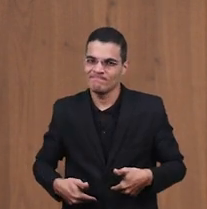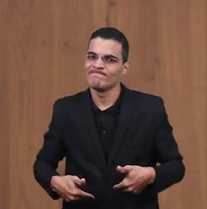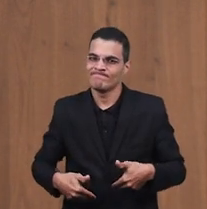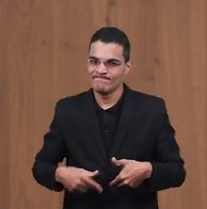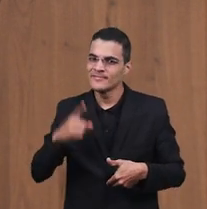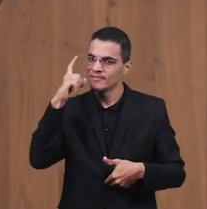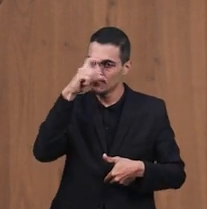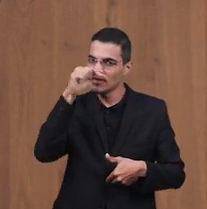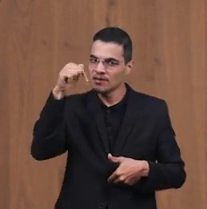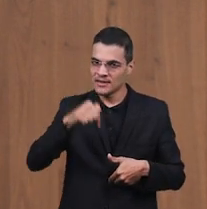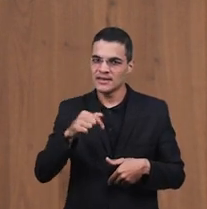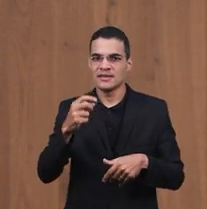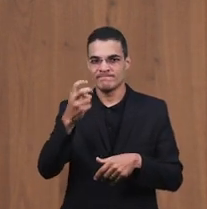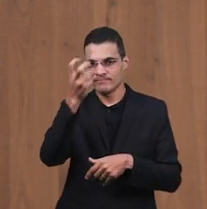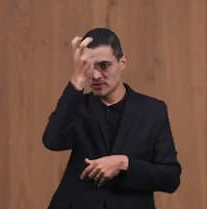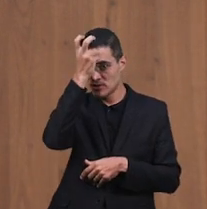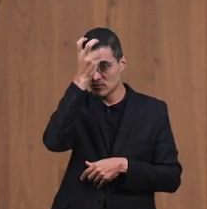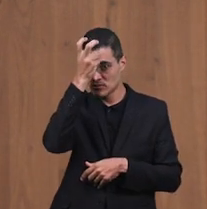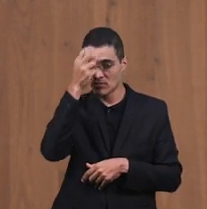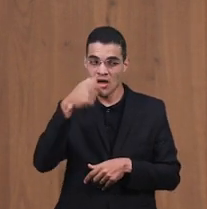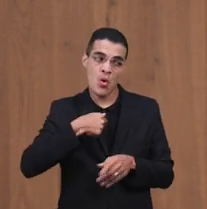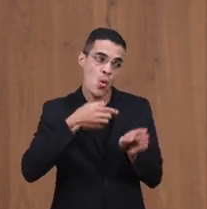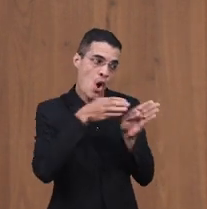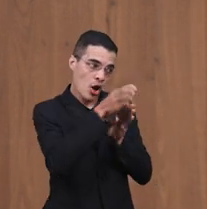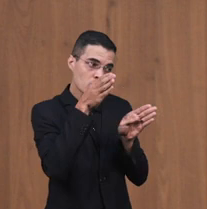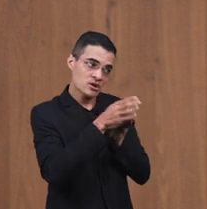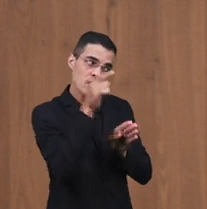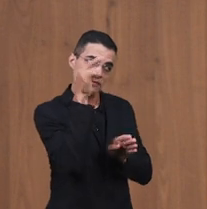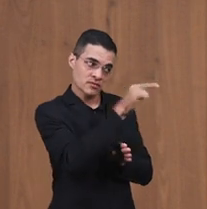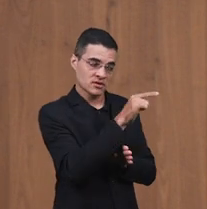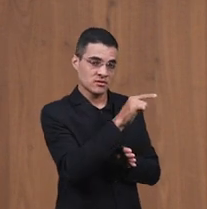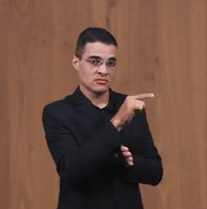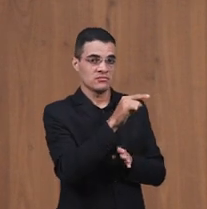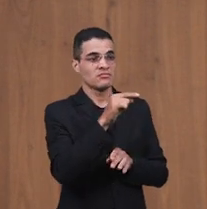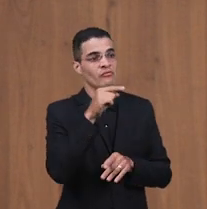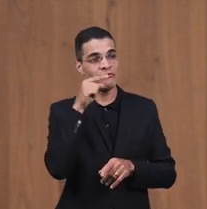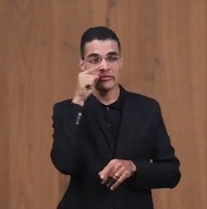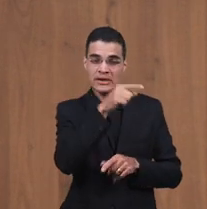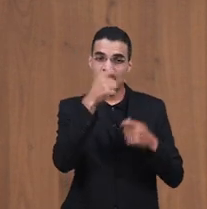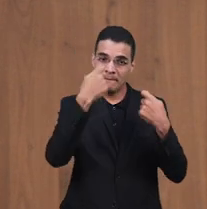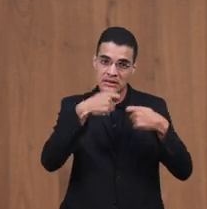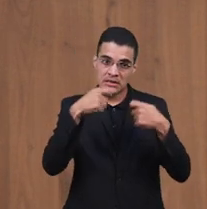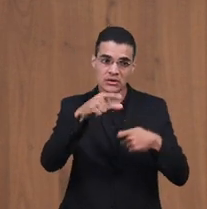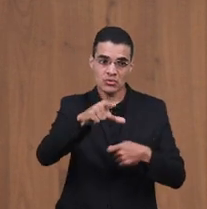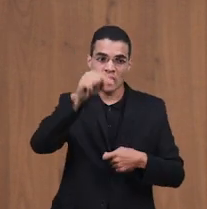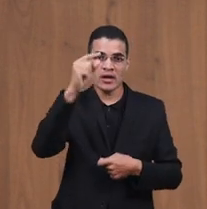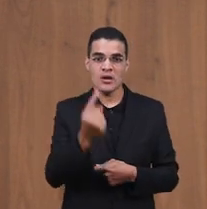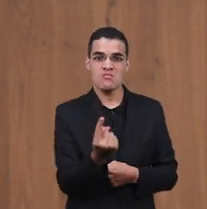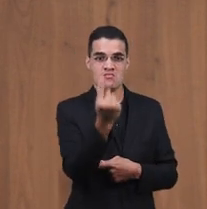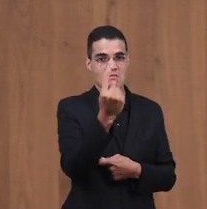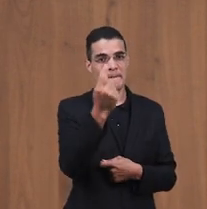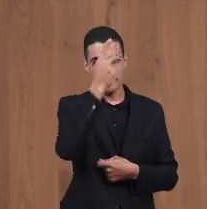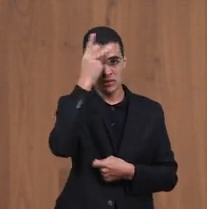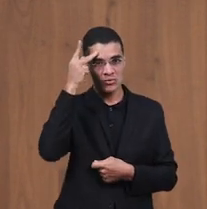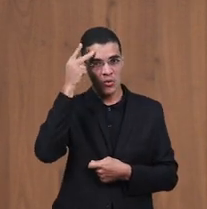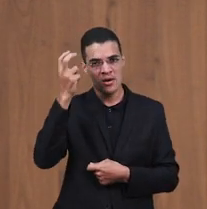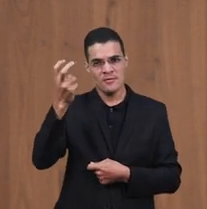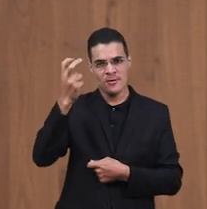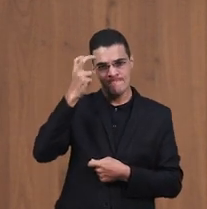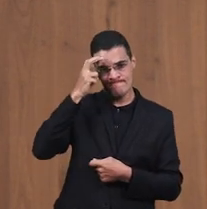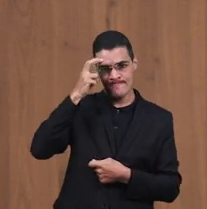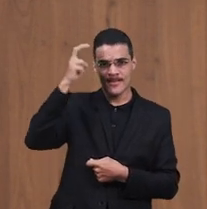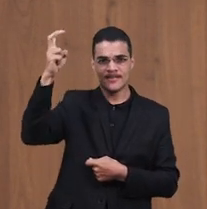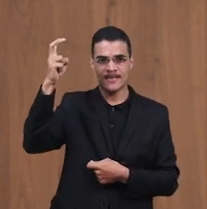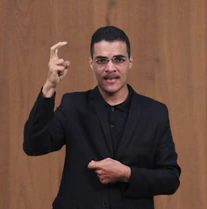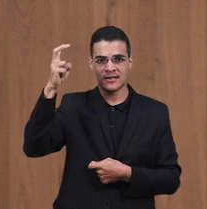faraó O Senhor deve Reparar um homem Inteligente E sábio Para estar À frente